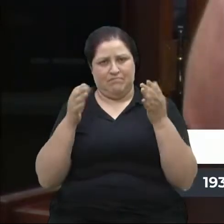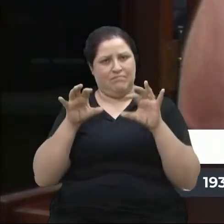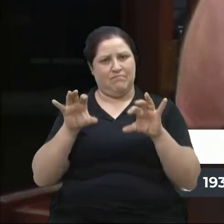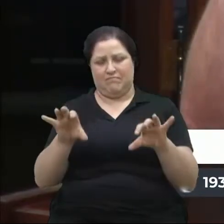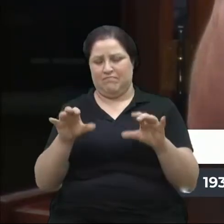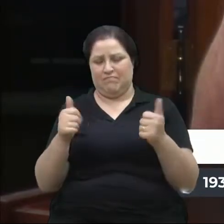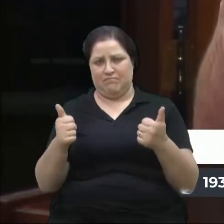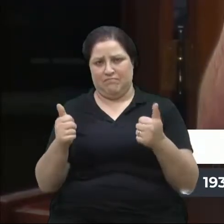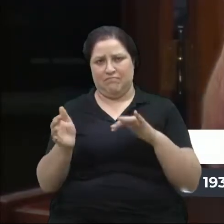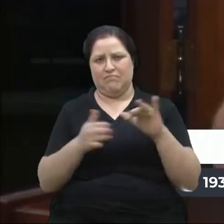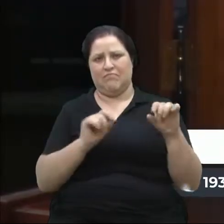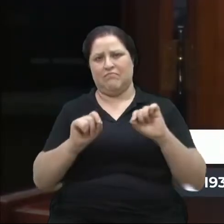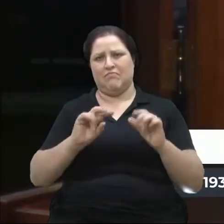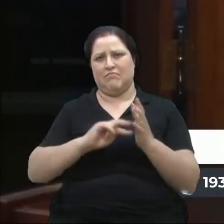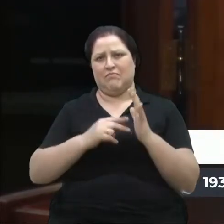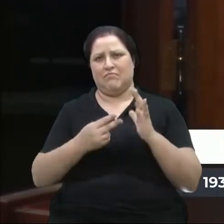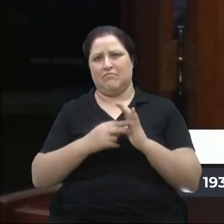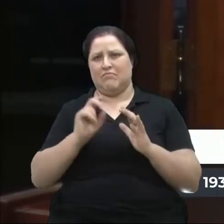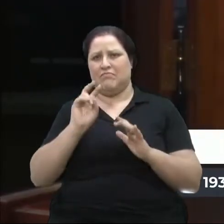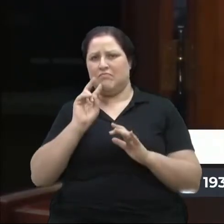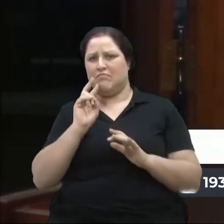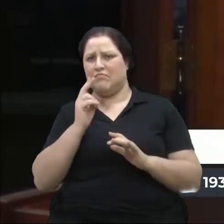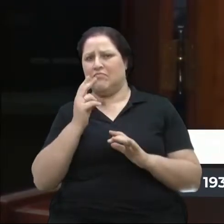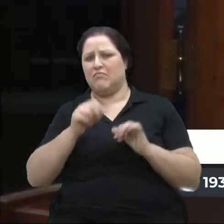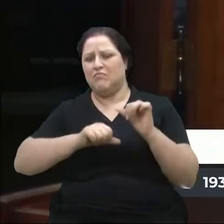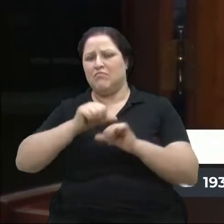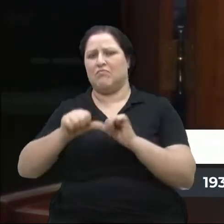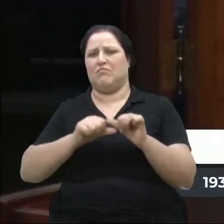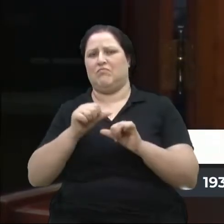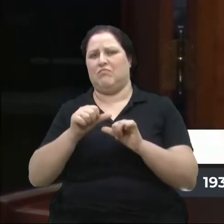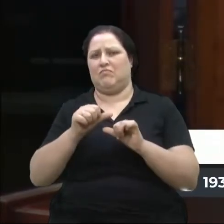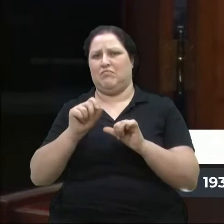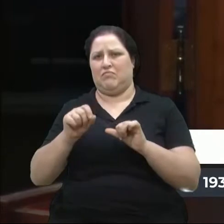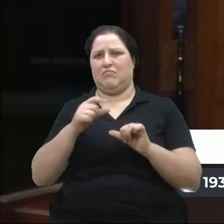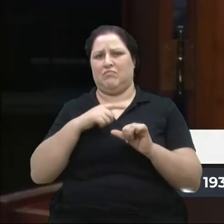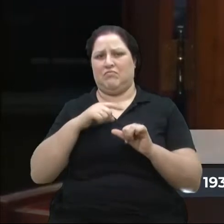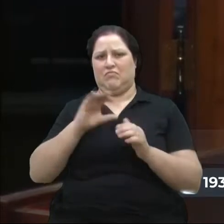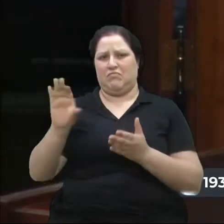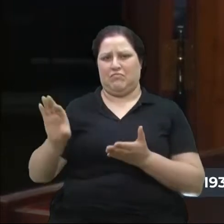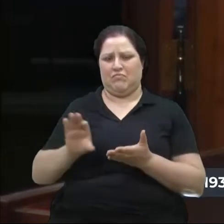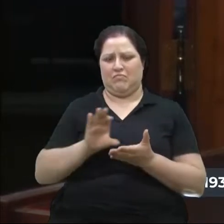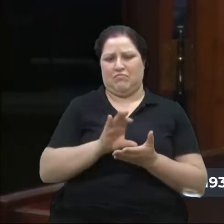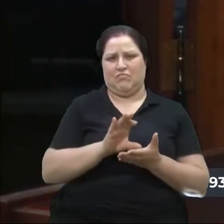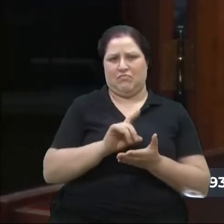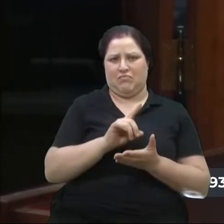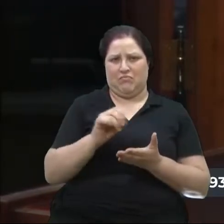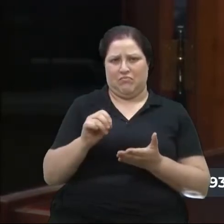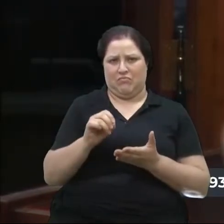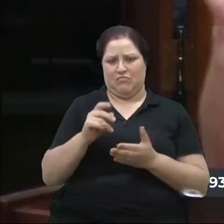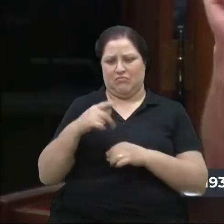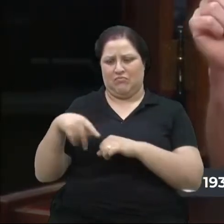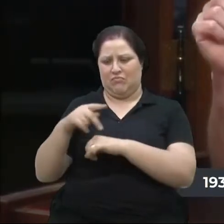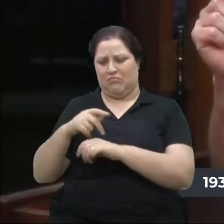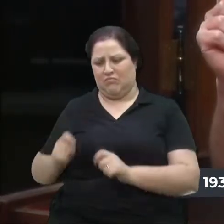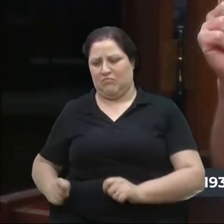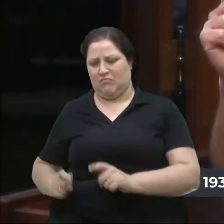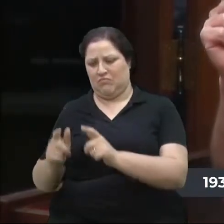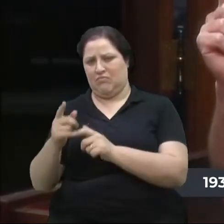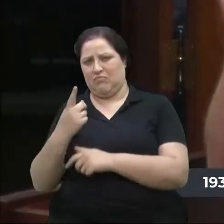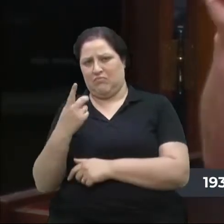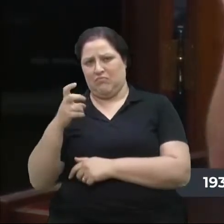O que é revogar o teto de gastos? É tu arrecadar 100, o Estado, e o país passar a gastar 150.